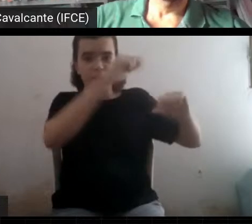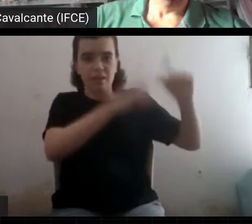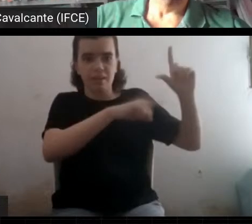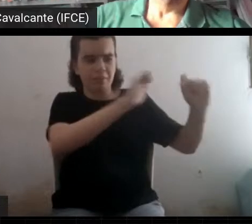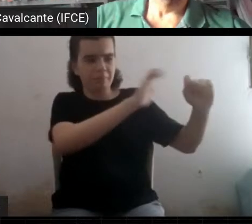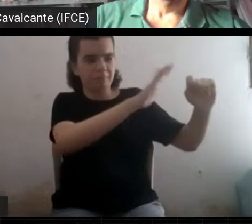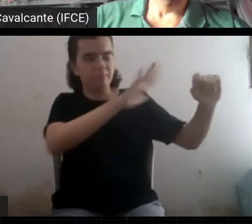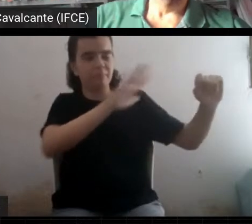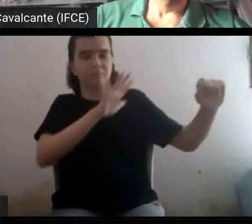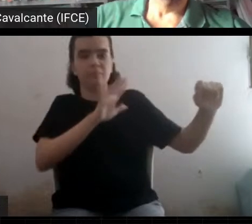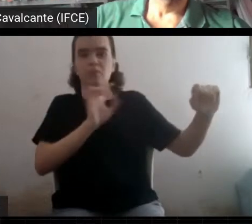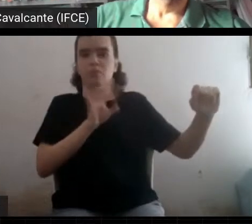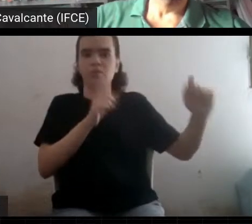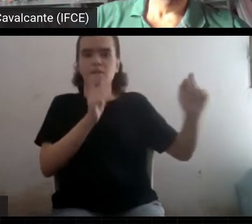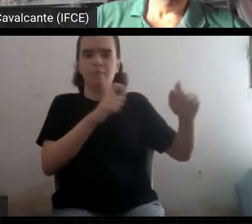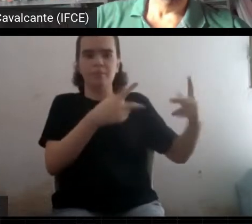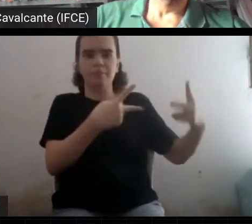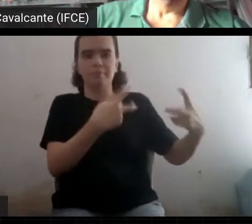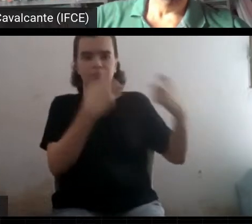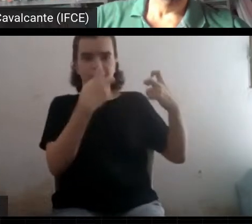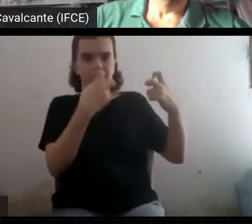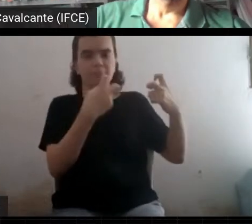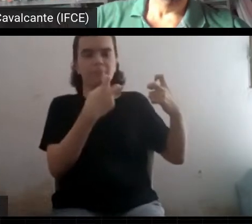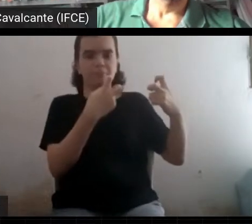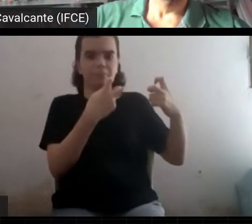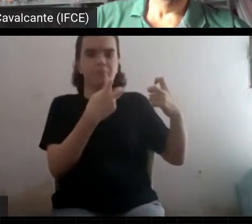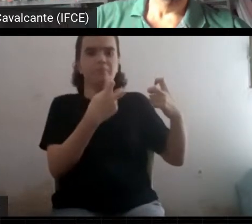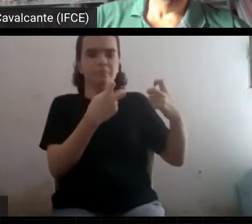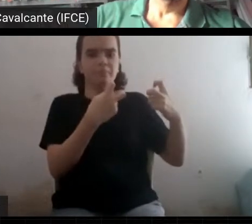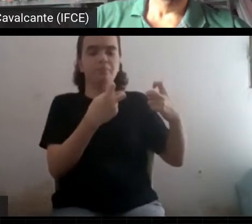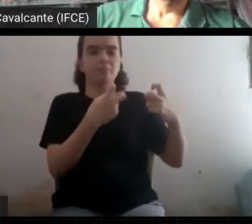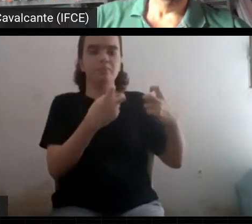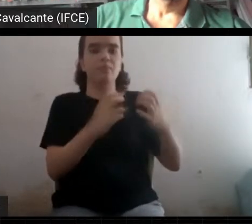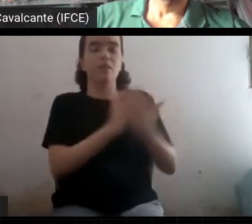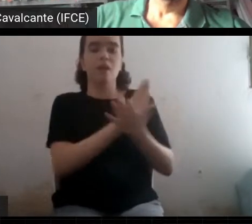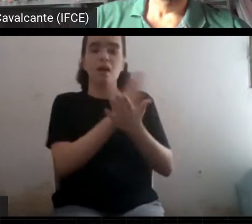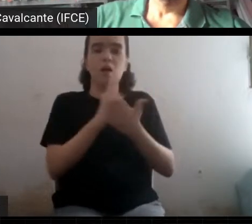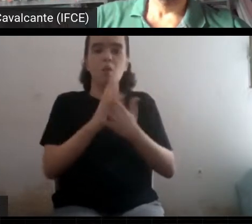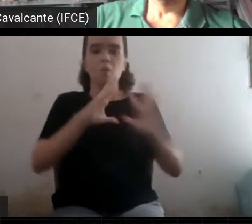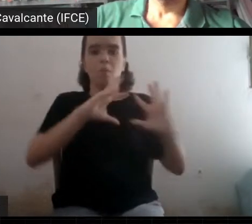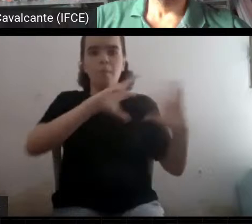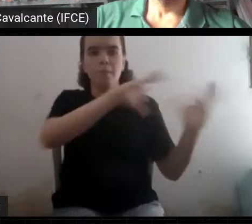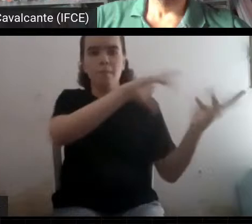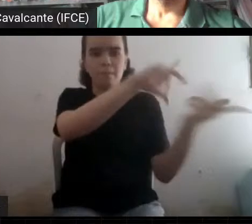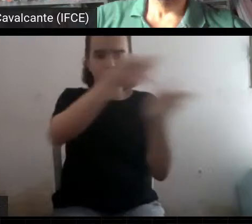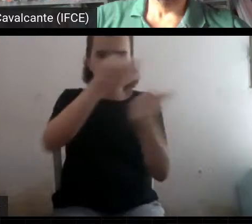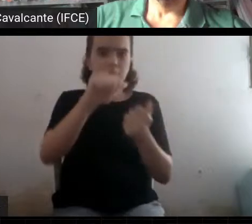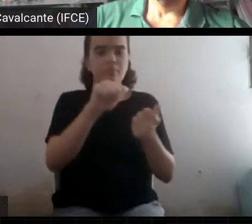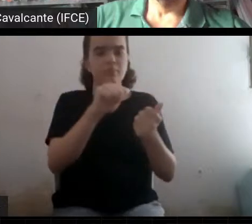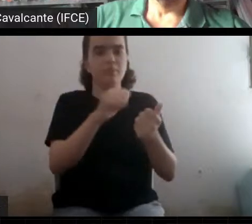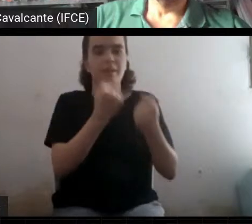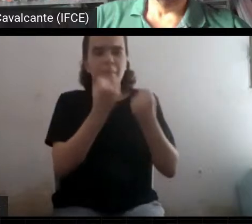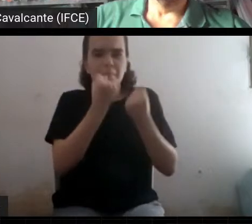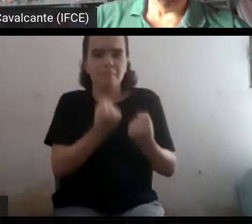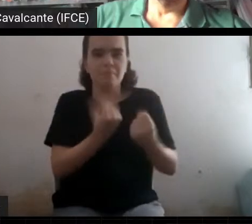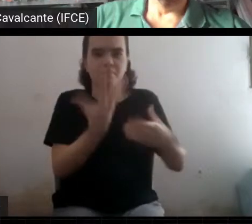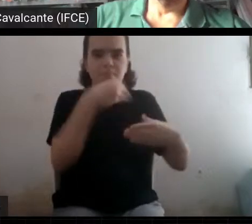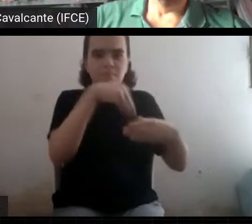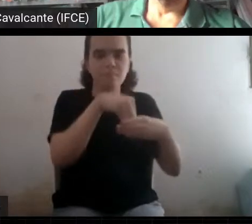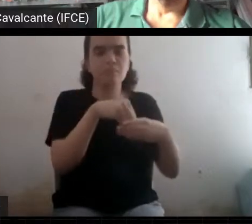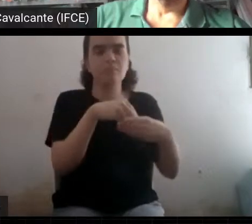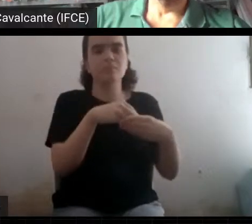Então, já foram medidos e a massa de alguns planetas e, provavelmente, o seu raio estejam